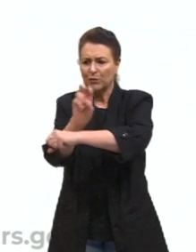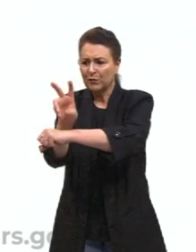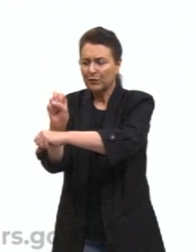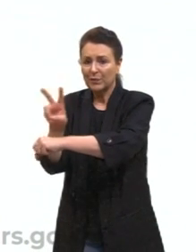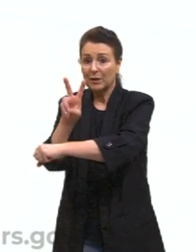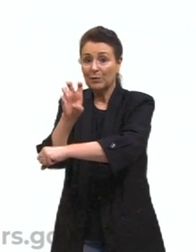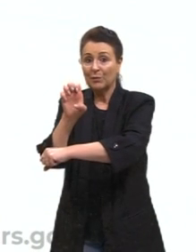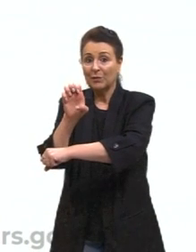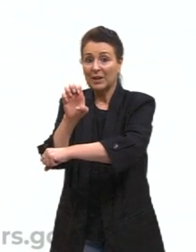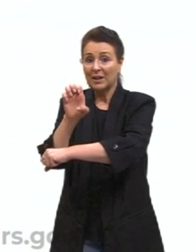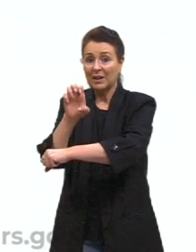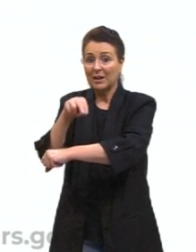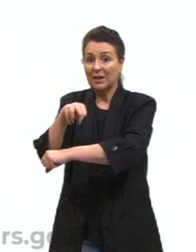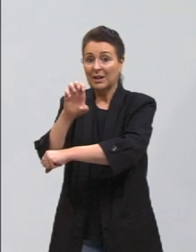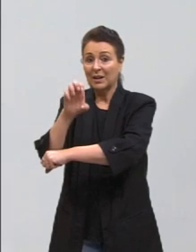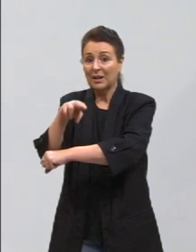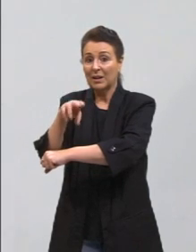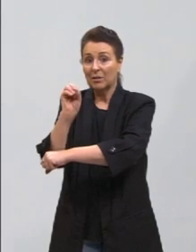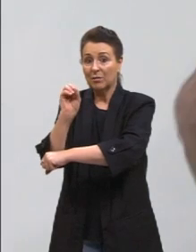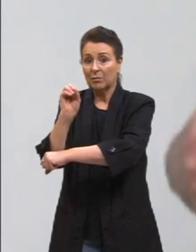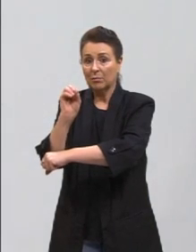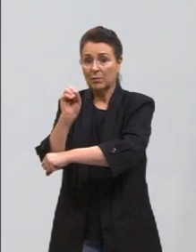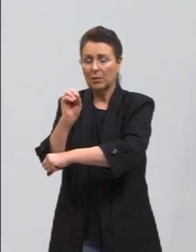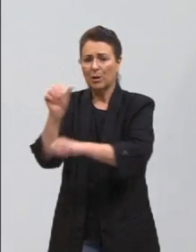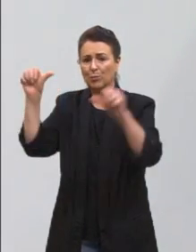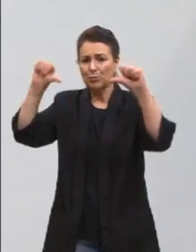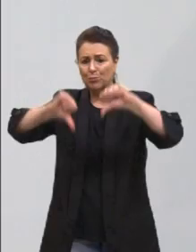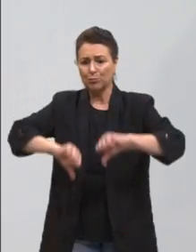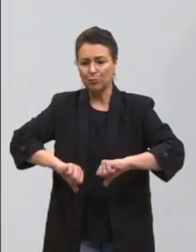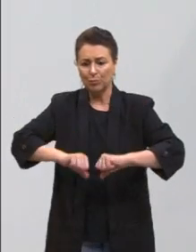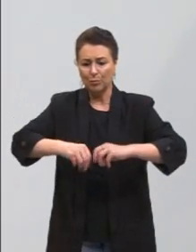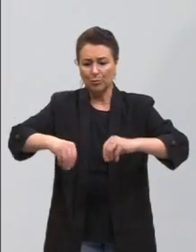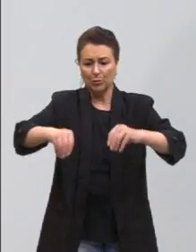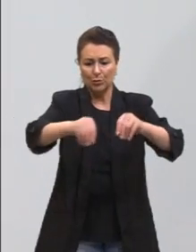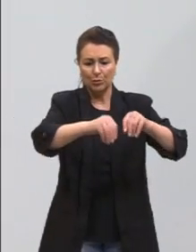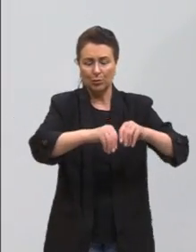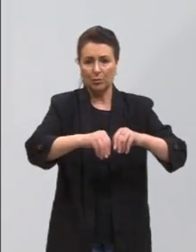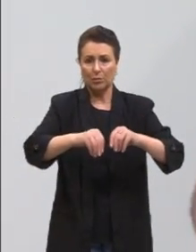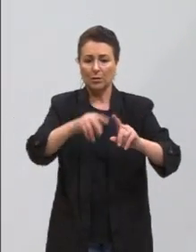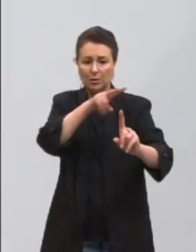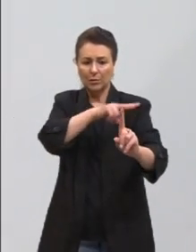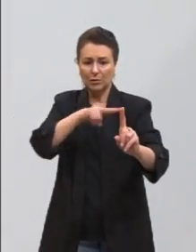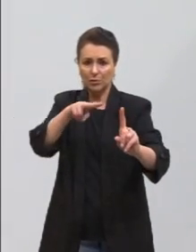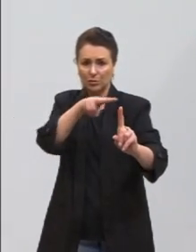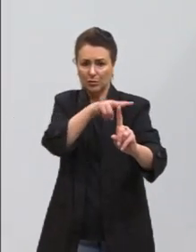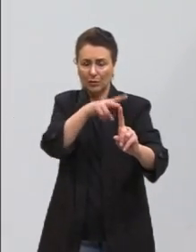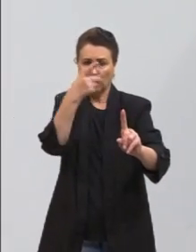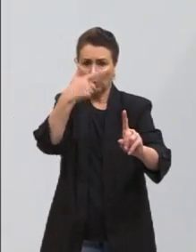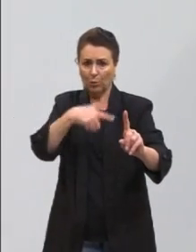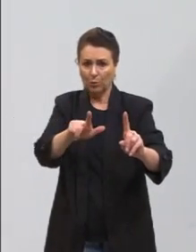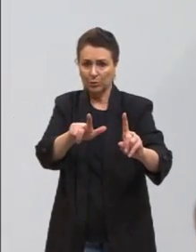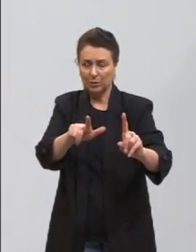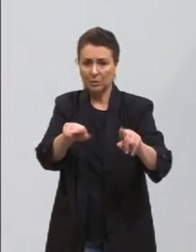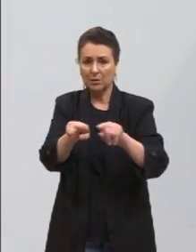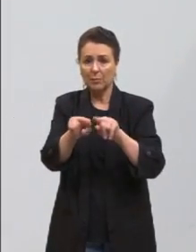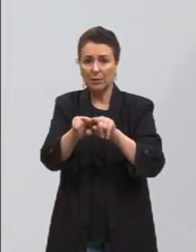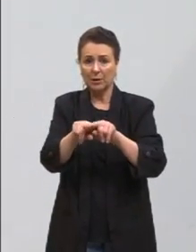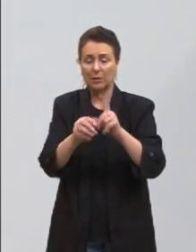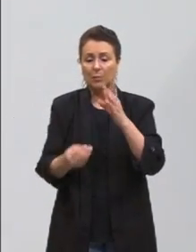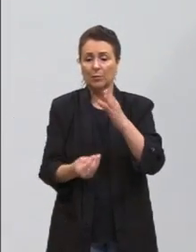problemas seríssimos para o solo. E aqui talvez nós temos outras perspectivas da produção de alimento, por exemplo, que é a agricultura familiar.